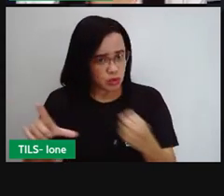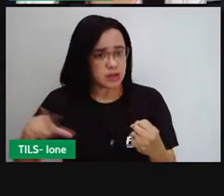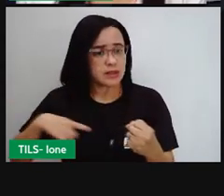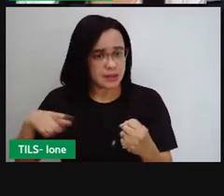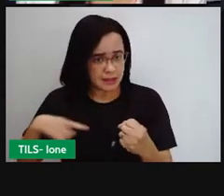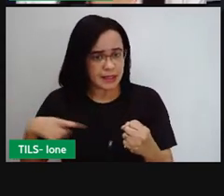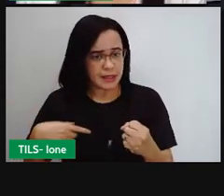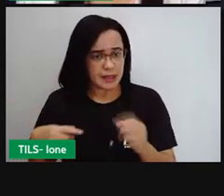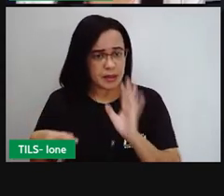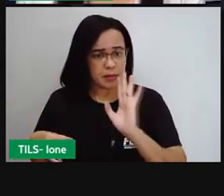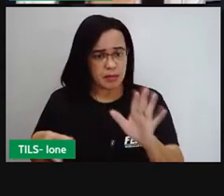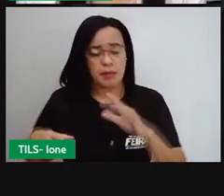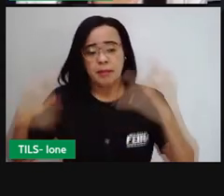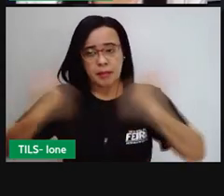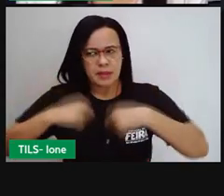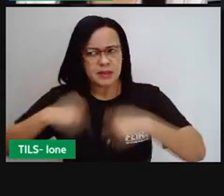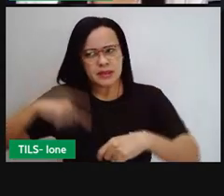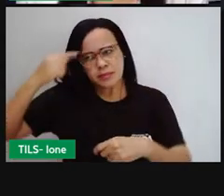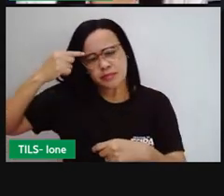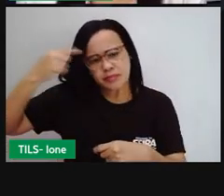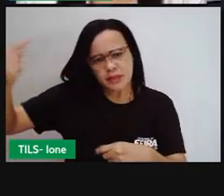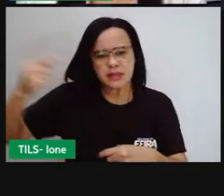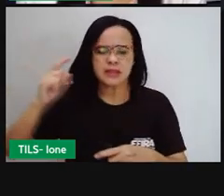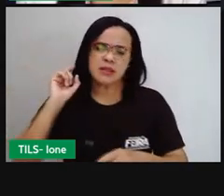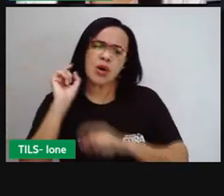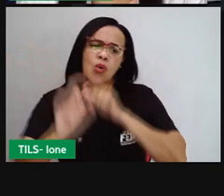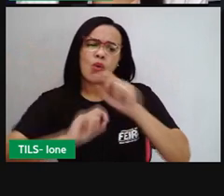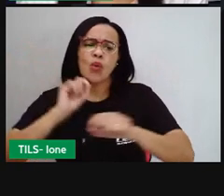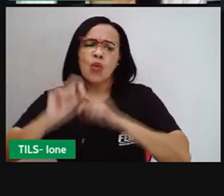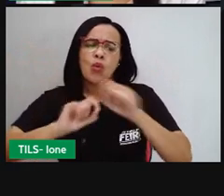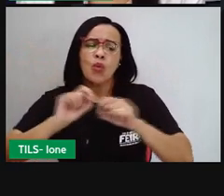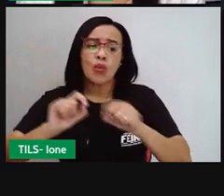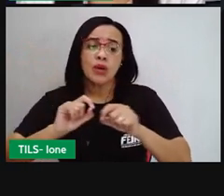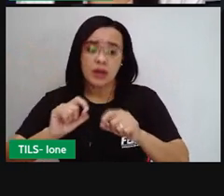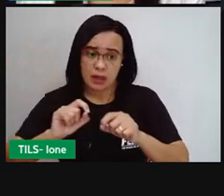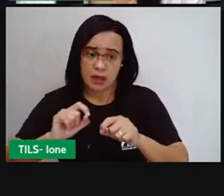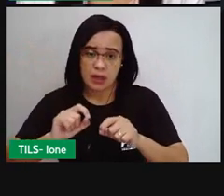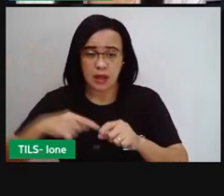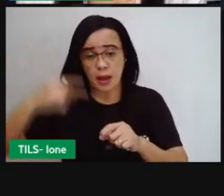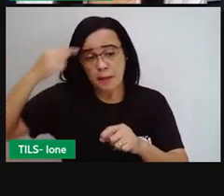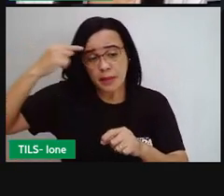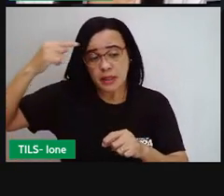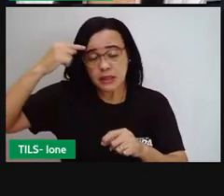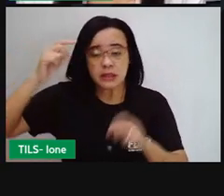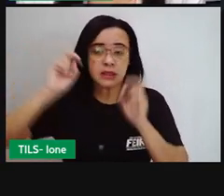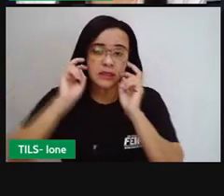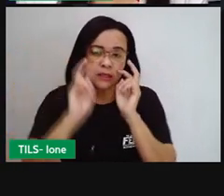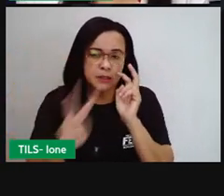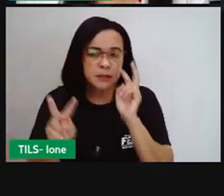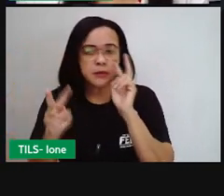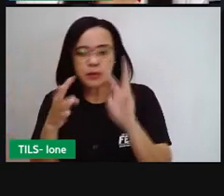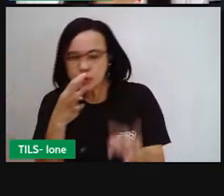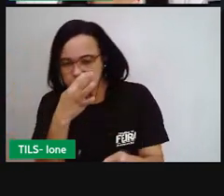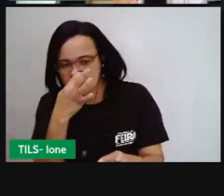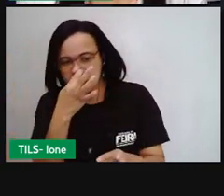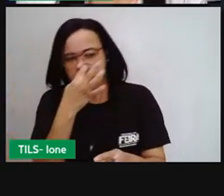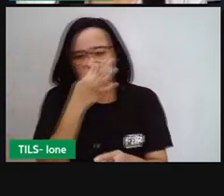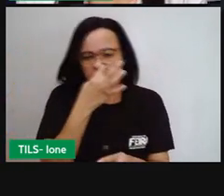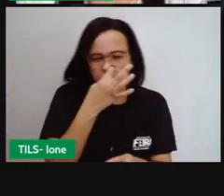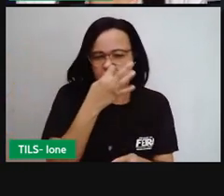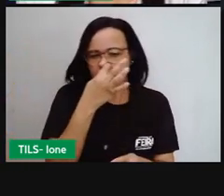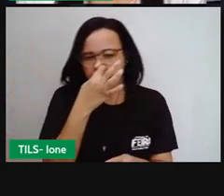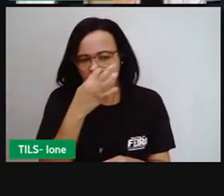observação aí. O que é que vocês acham, né? O é que vocês pensando e observando teriam como resposta